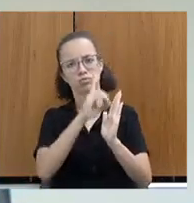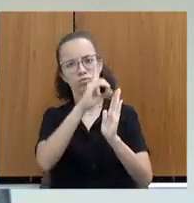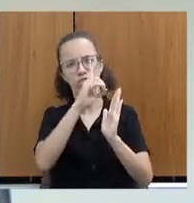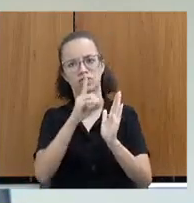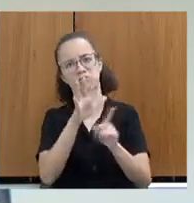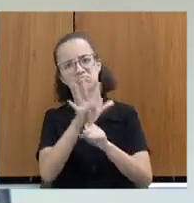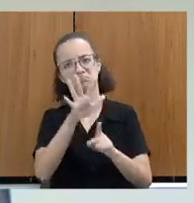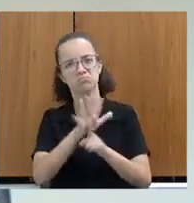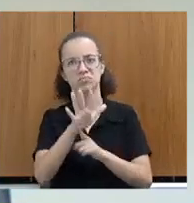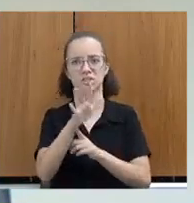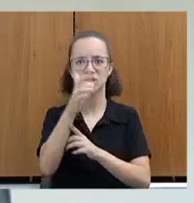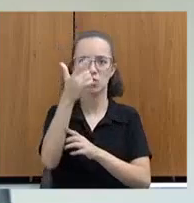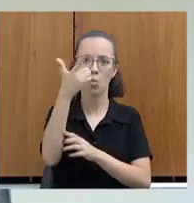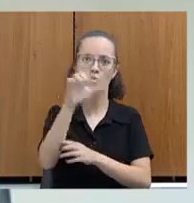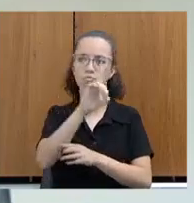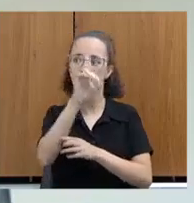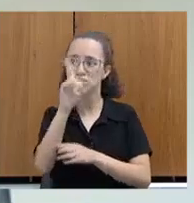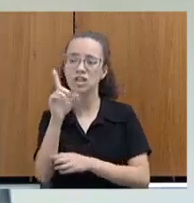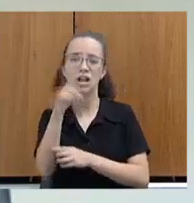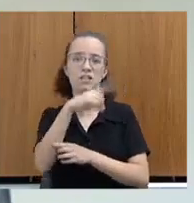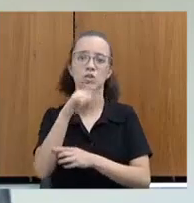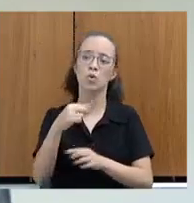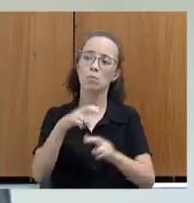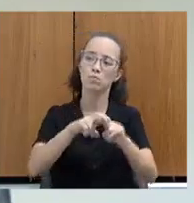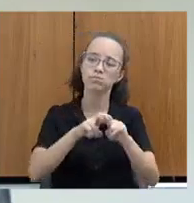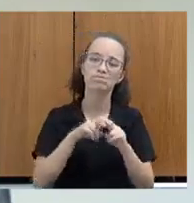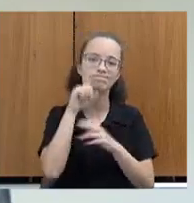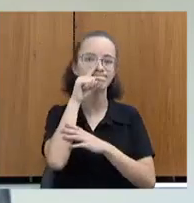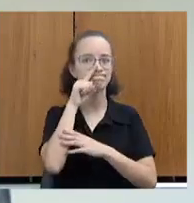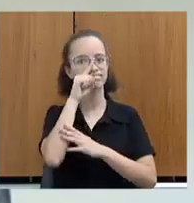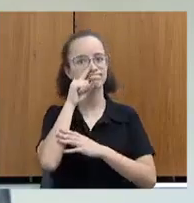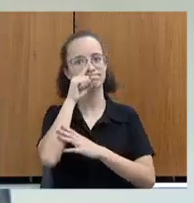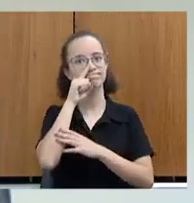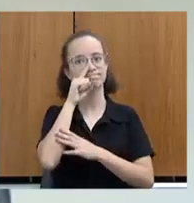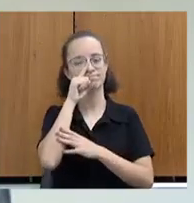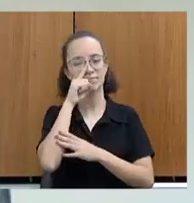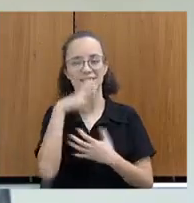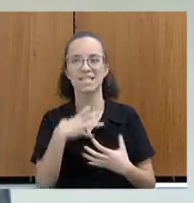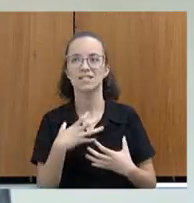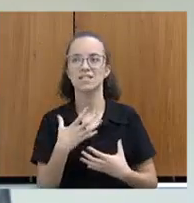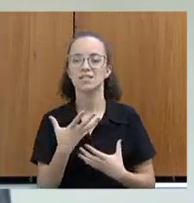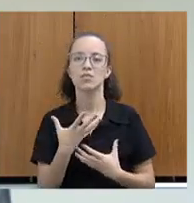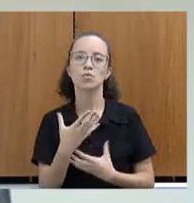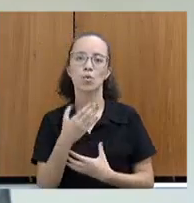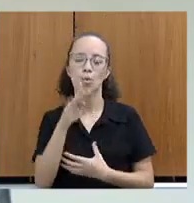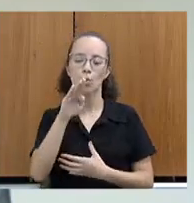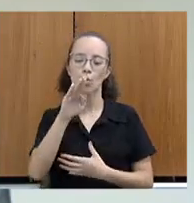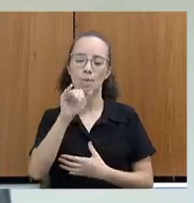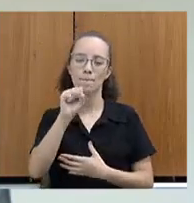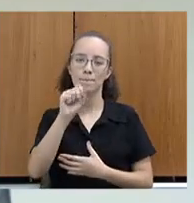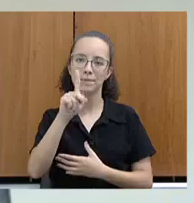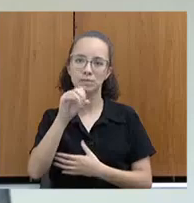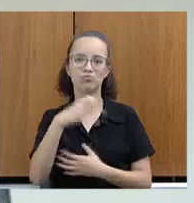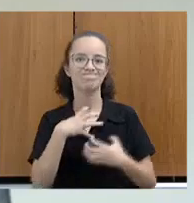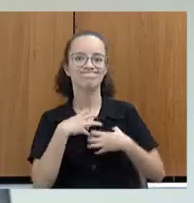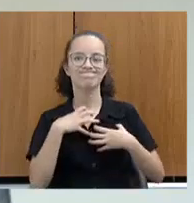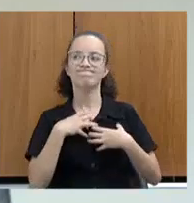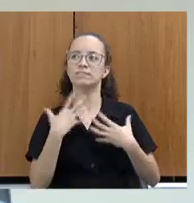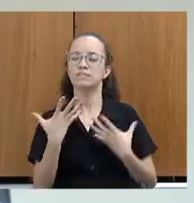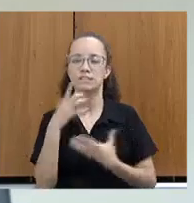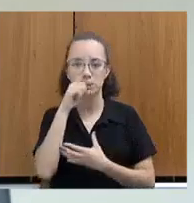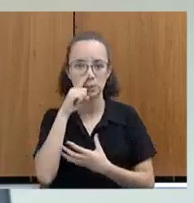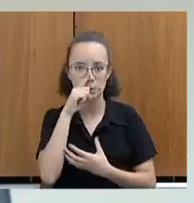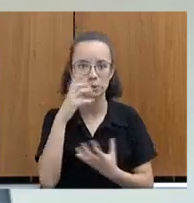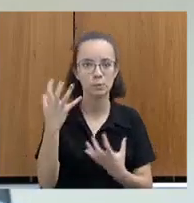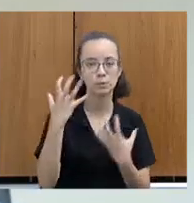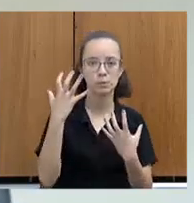dias, diante da vulnerabilidade a que ele se sentiu estar exposto. Então, diante desse relato